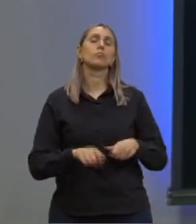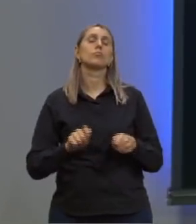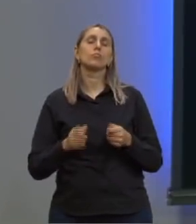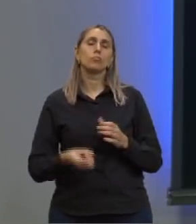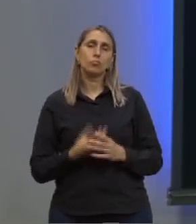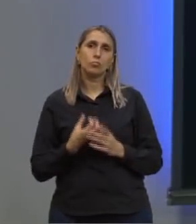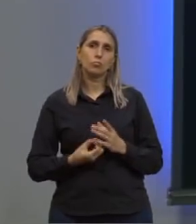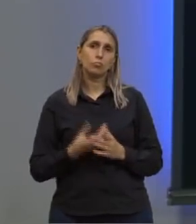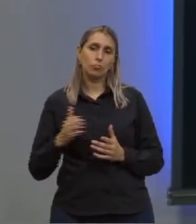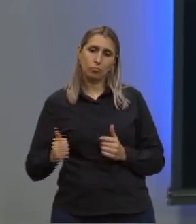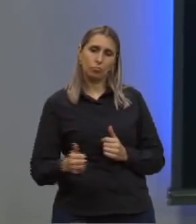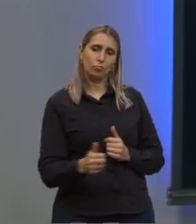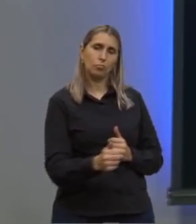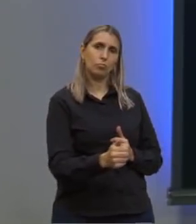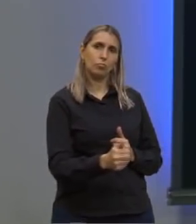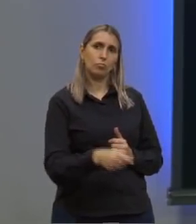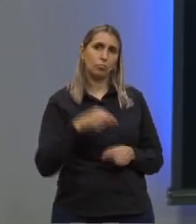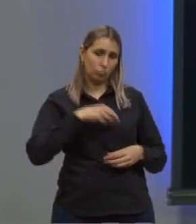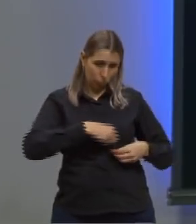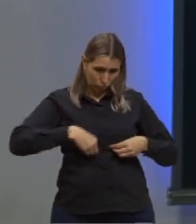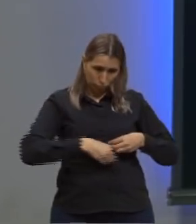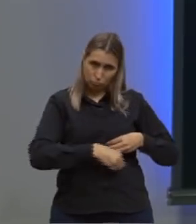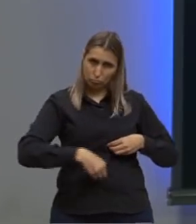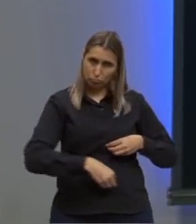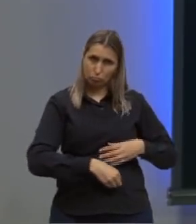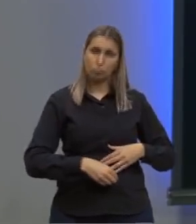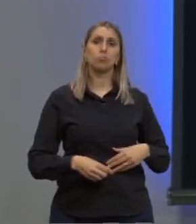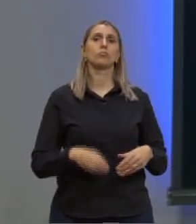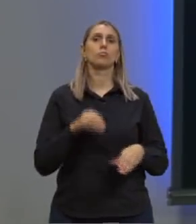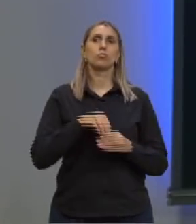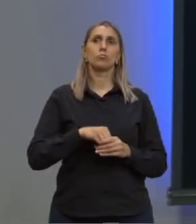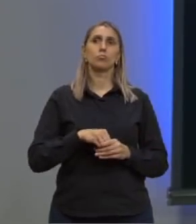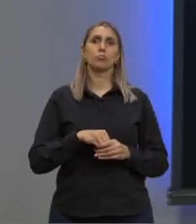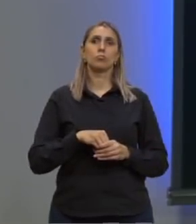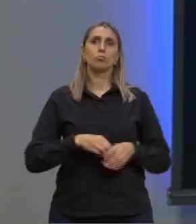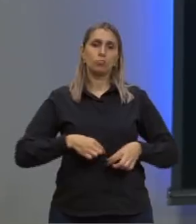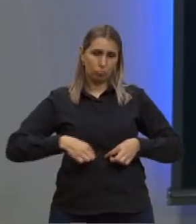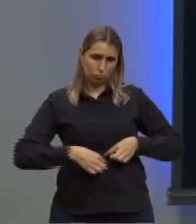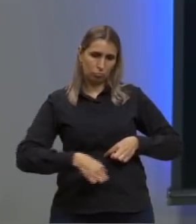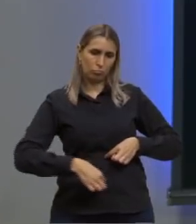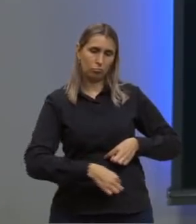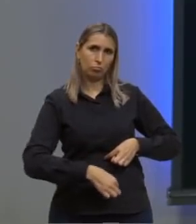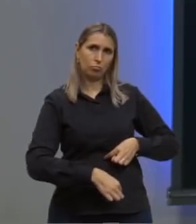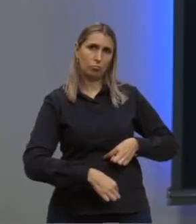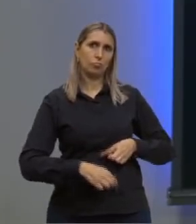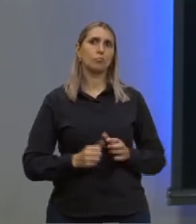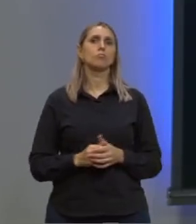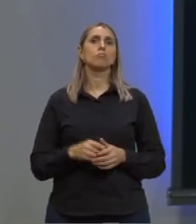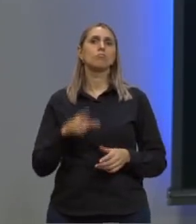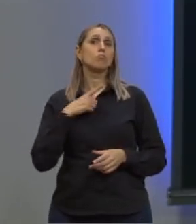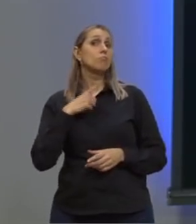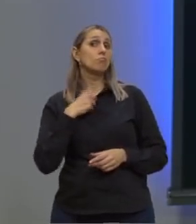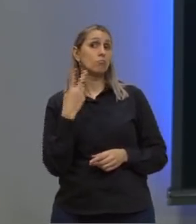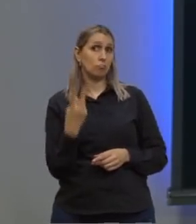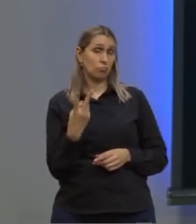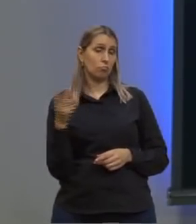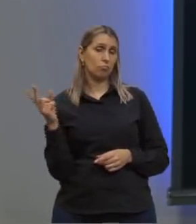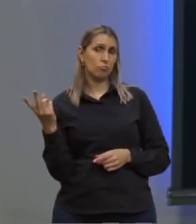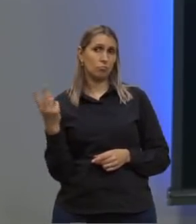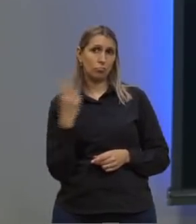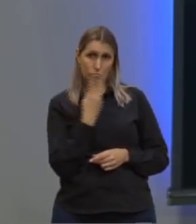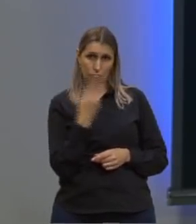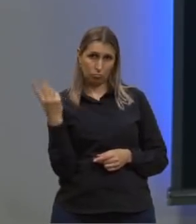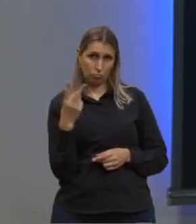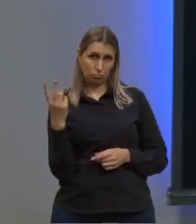por bactérias lá no nosso intestino delgado. Então, a gente vai ter essas duas vitaminas